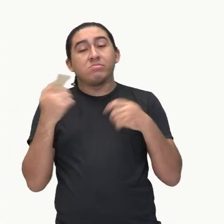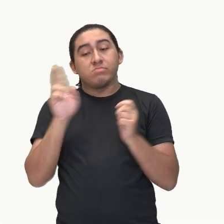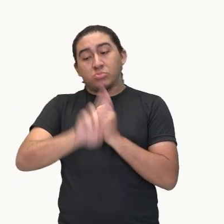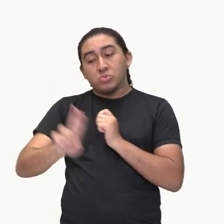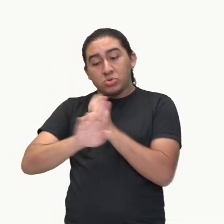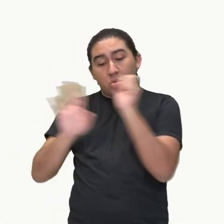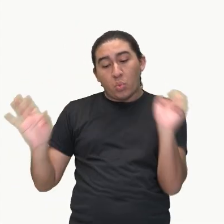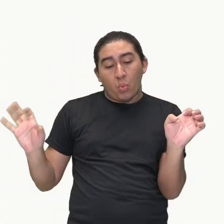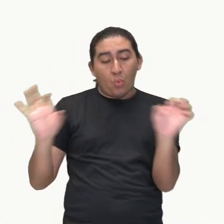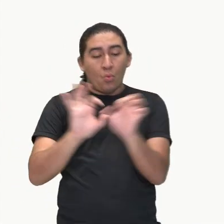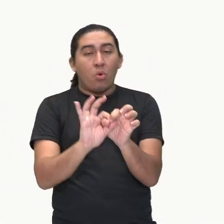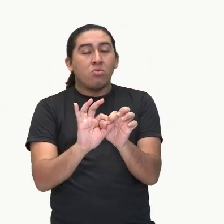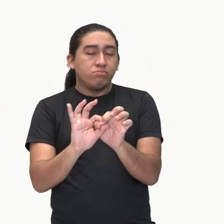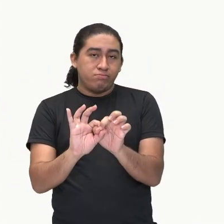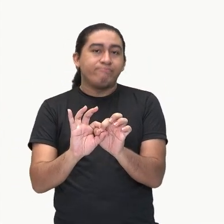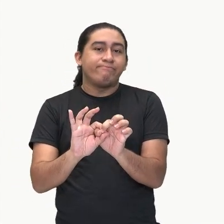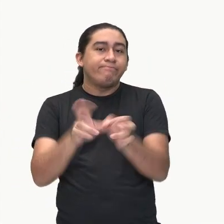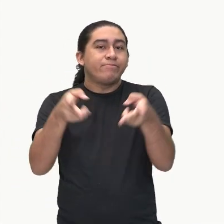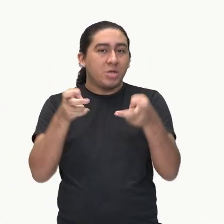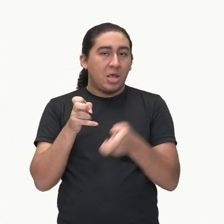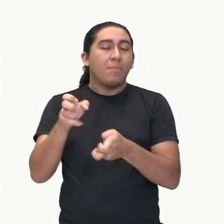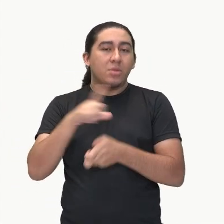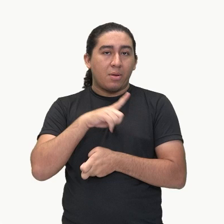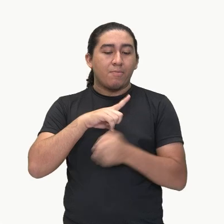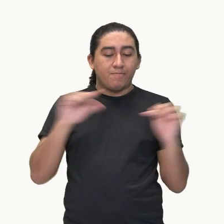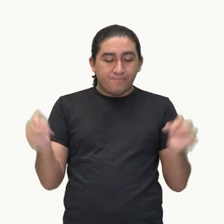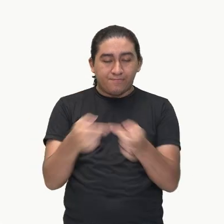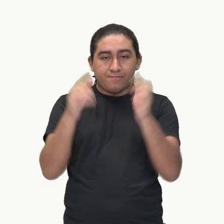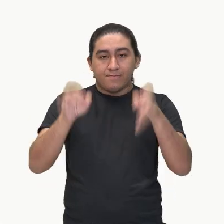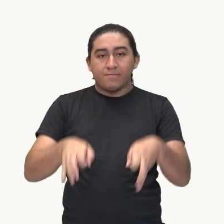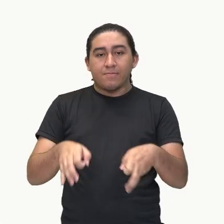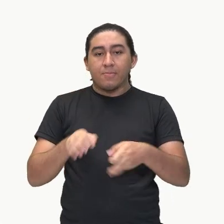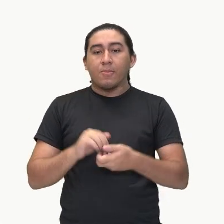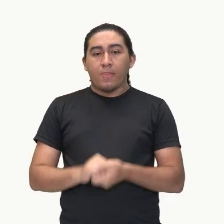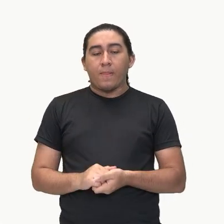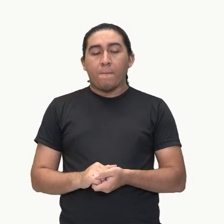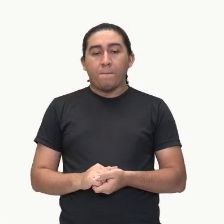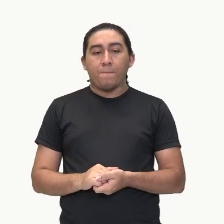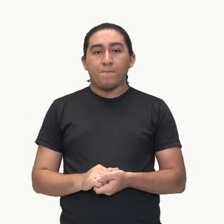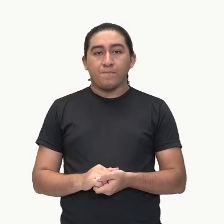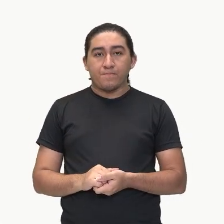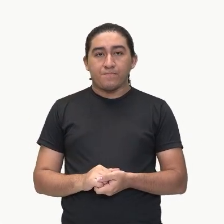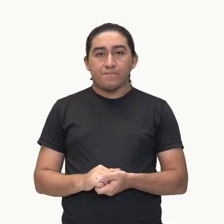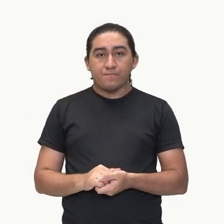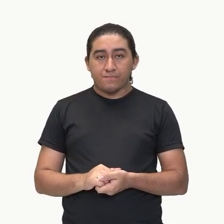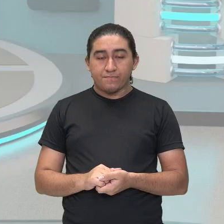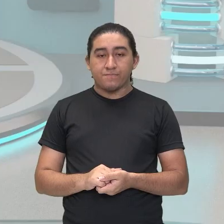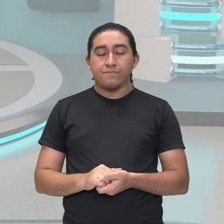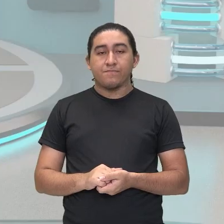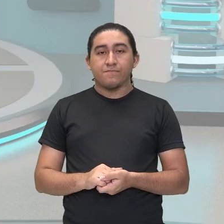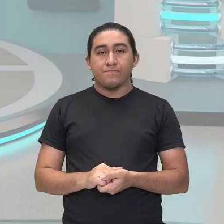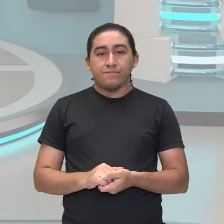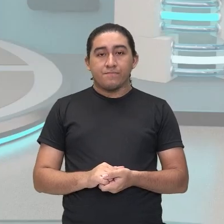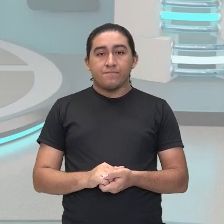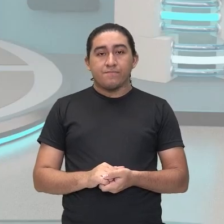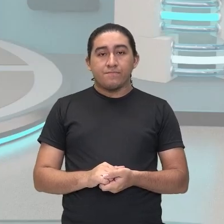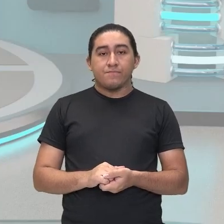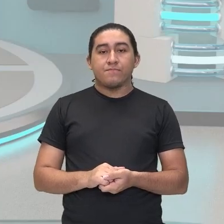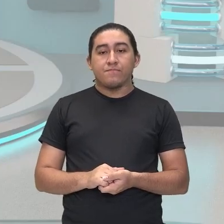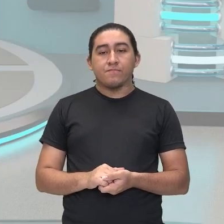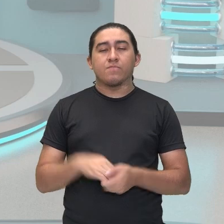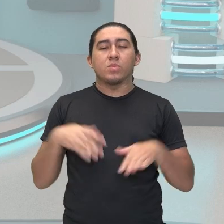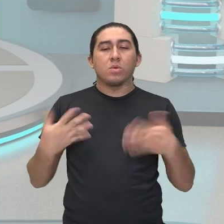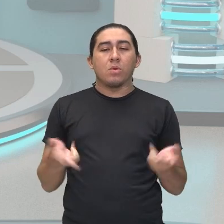você percebe aí exatamente que são os argumentos que são utilizados, ok? Vamos seguir? Então,